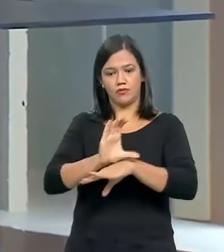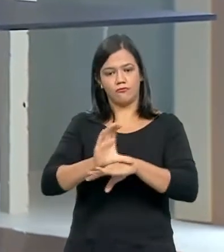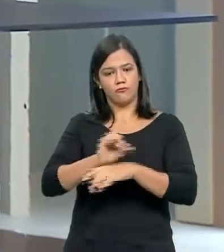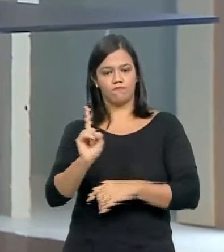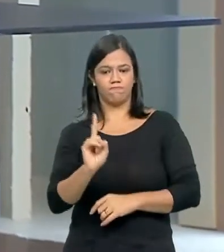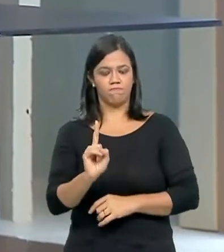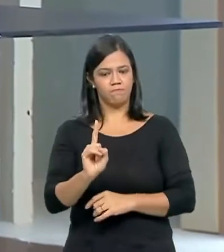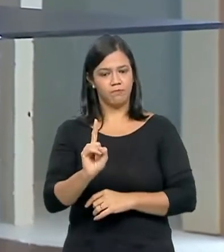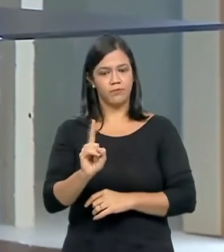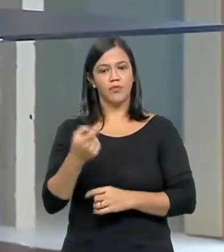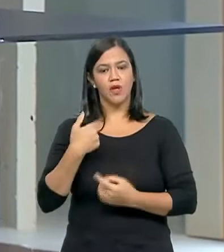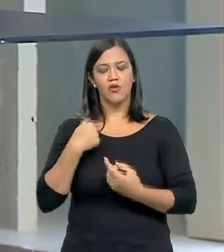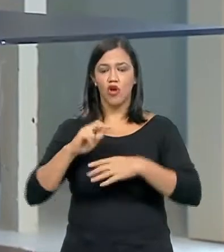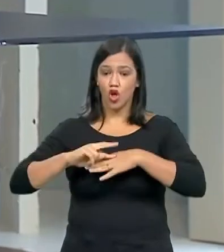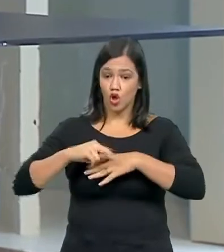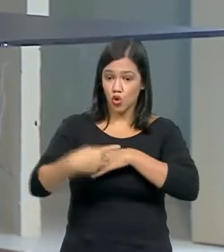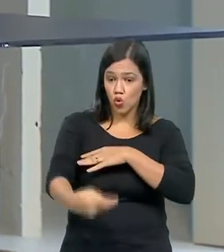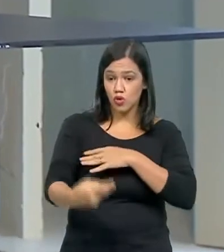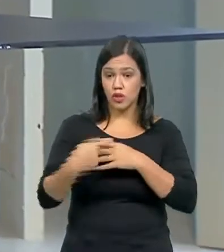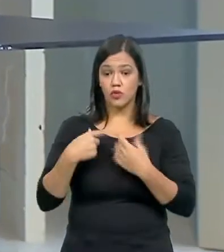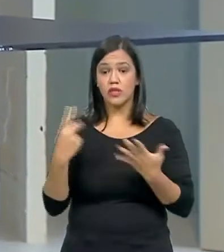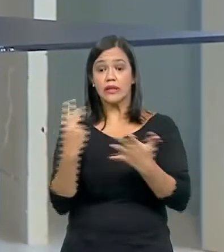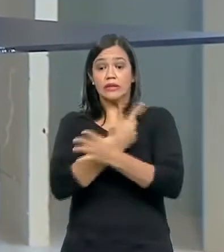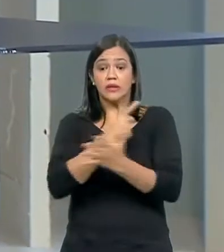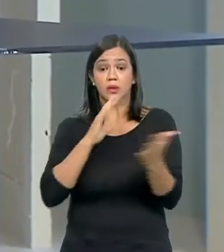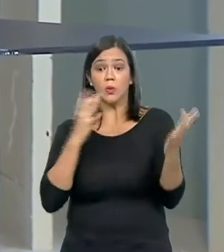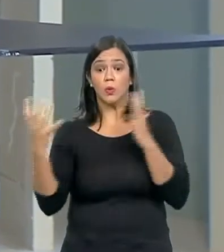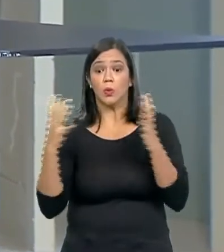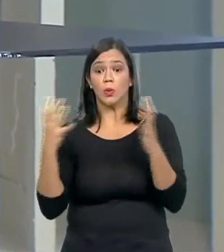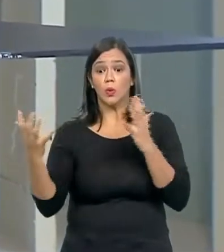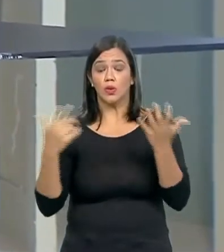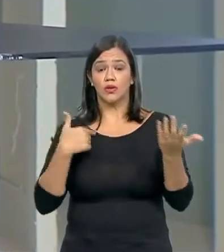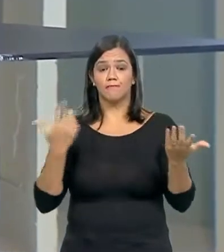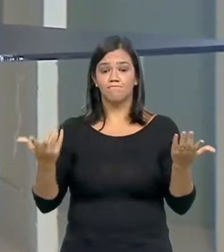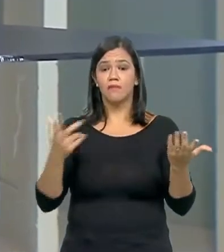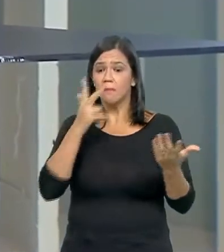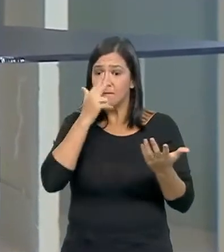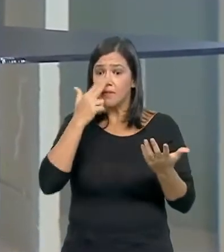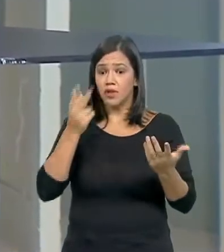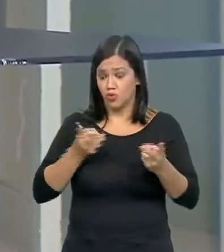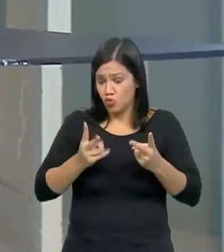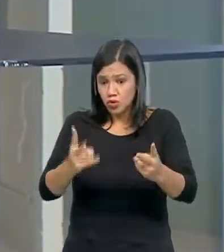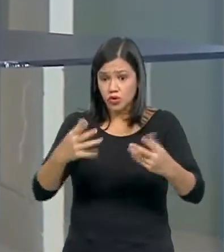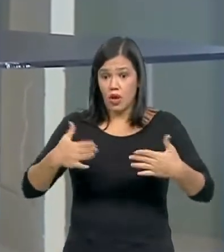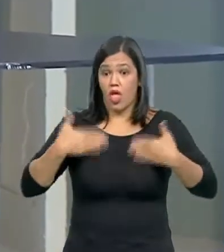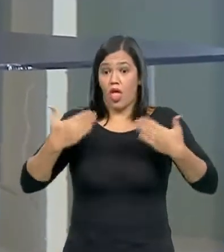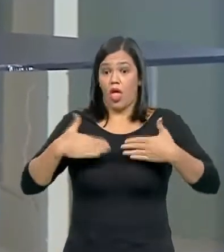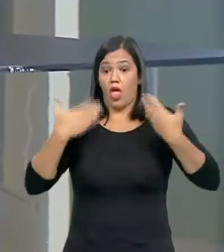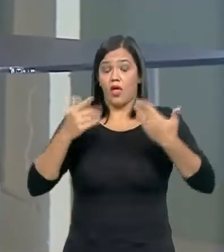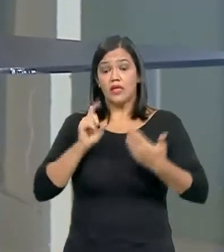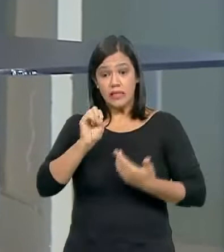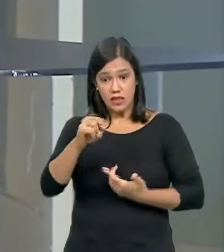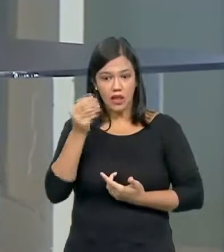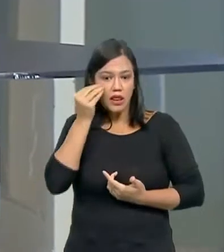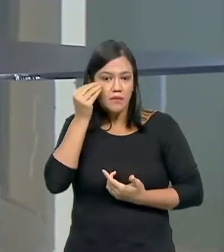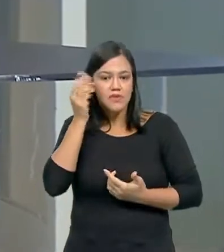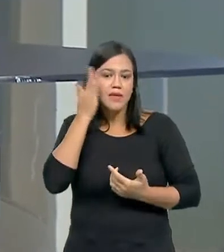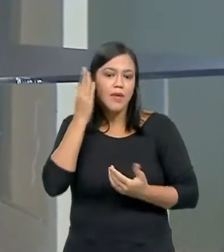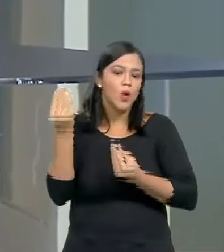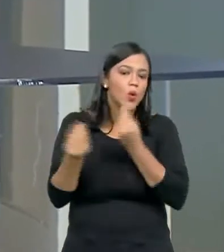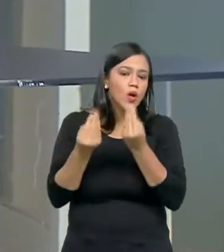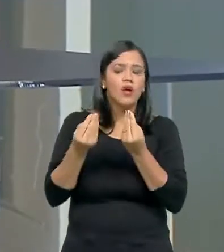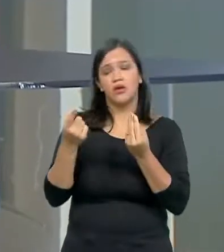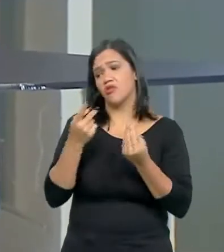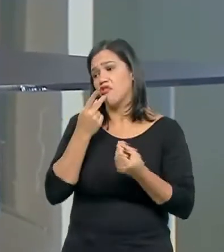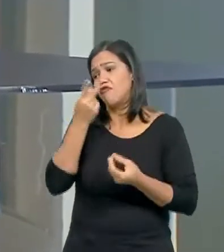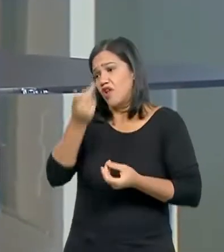E, quando eu falo em consequências imprevisíveis, é porque elas continuam a ser imprevisíveis. Se fossem imprevisíveis, eu teria dito quais